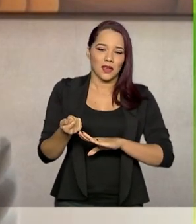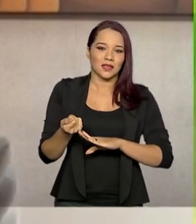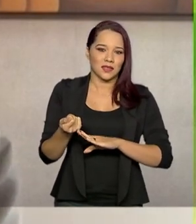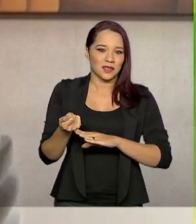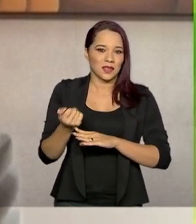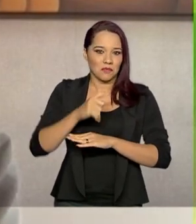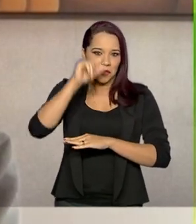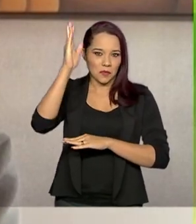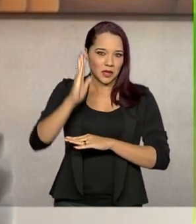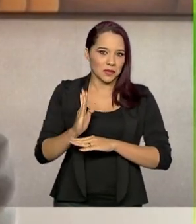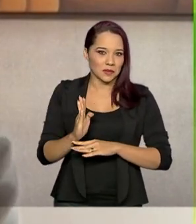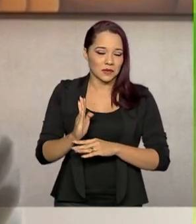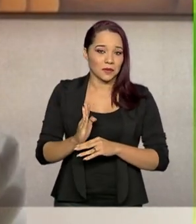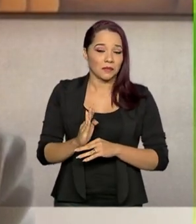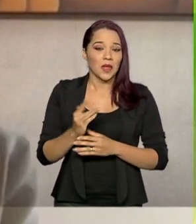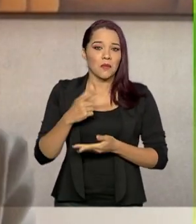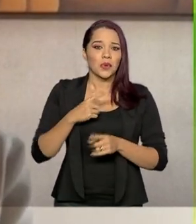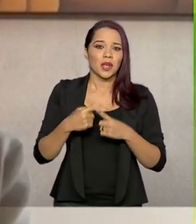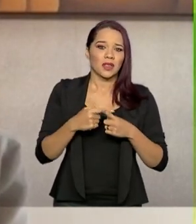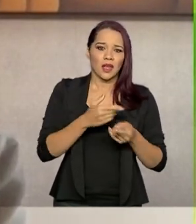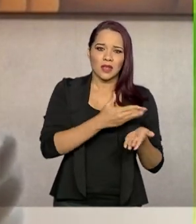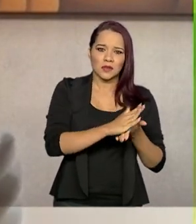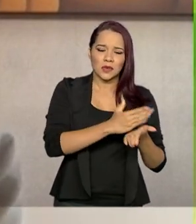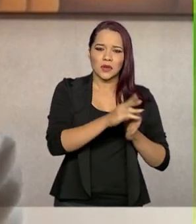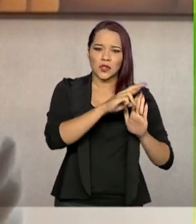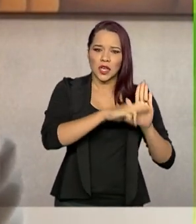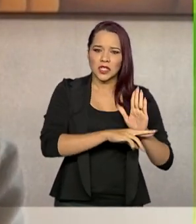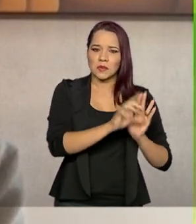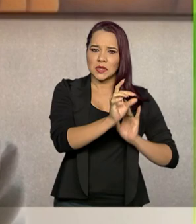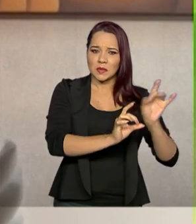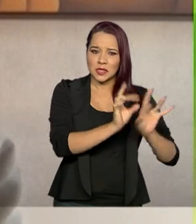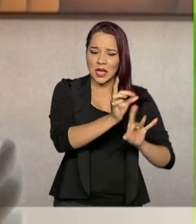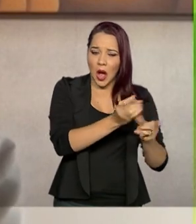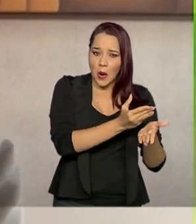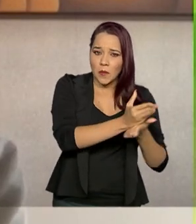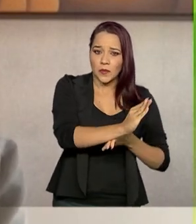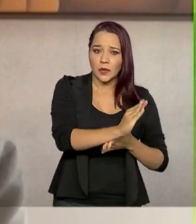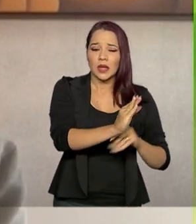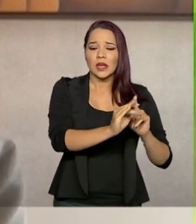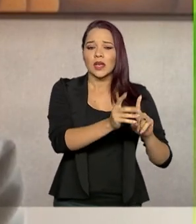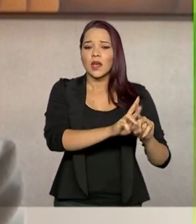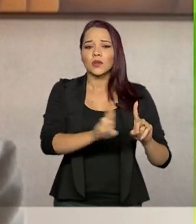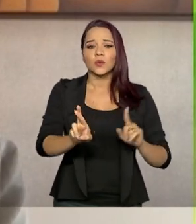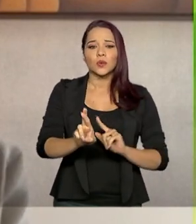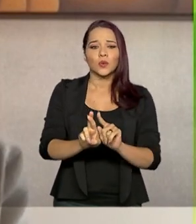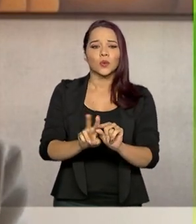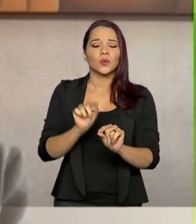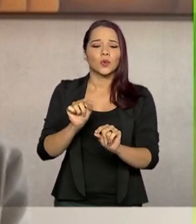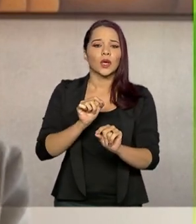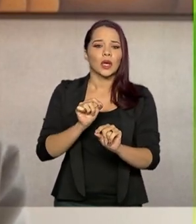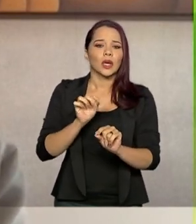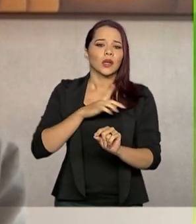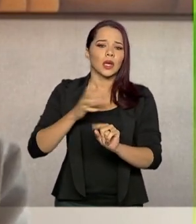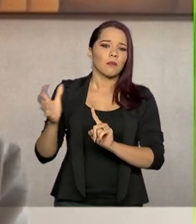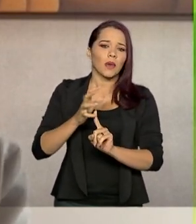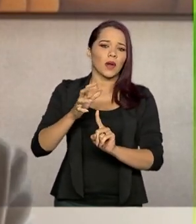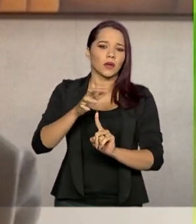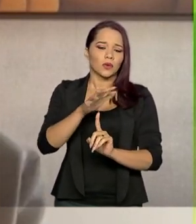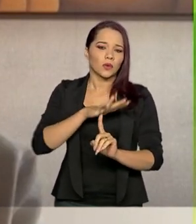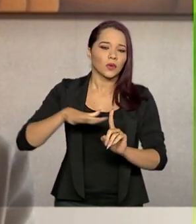porque eu tenho a eliminação de regimes especiais que, de fato, resultam no impacto no